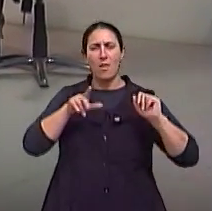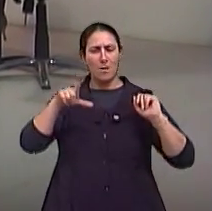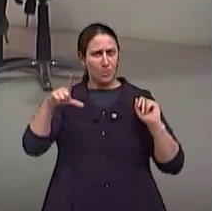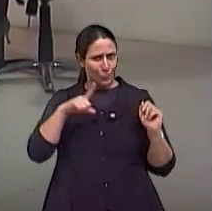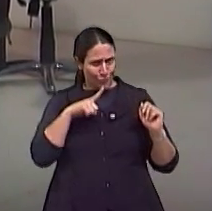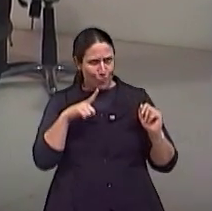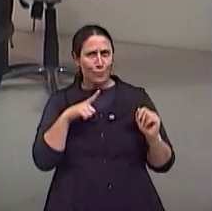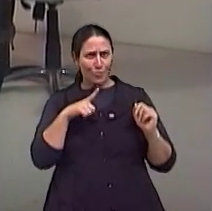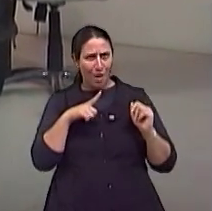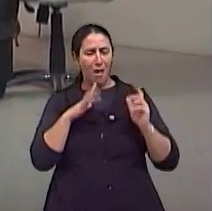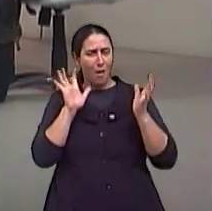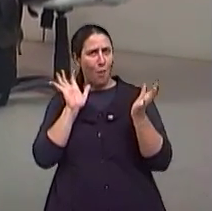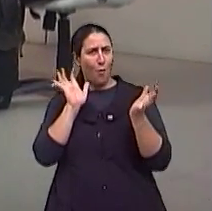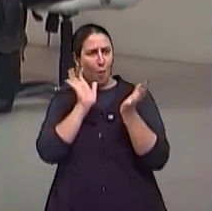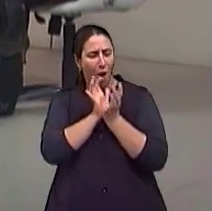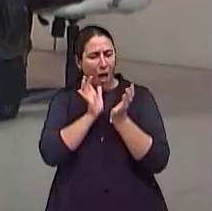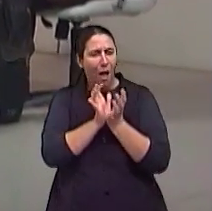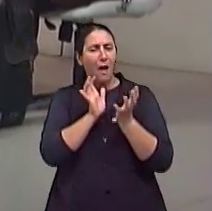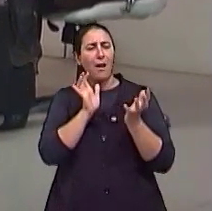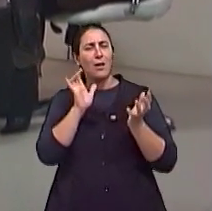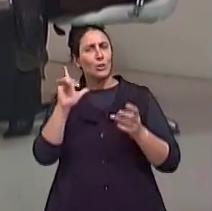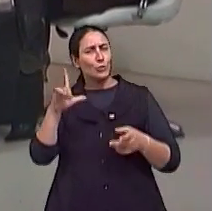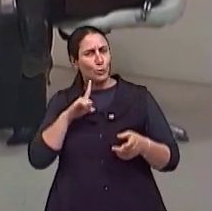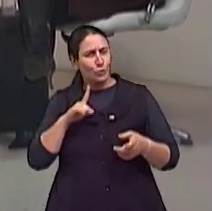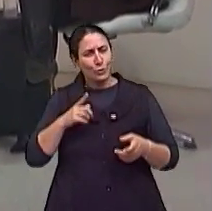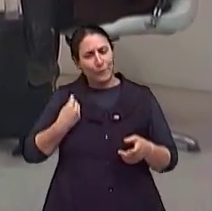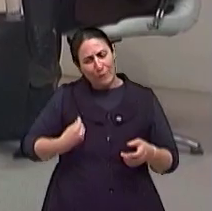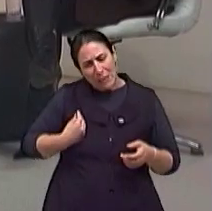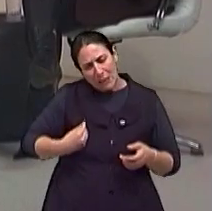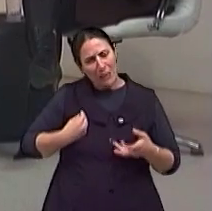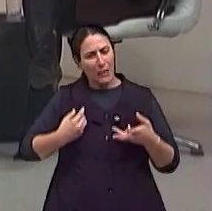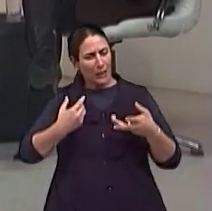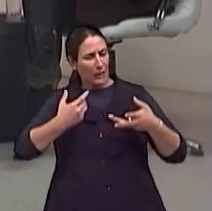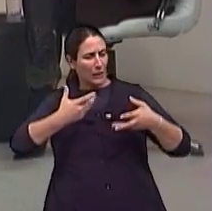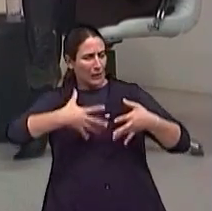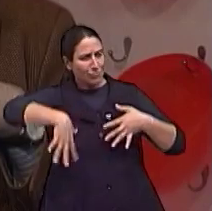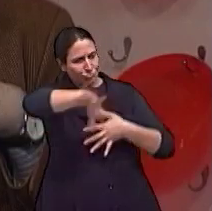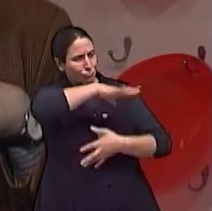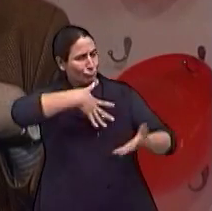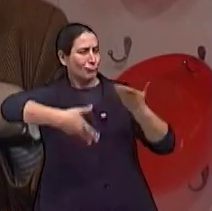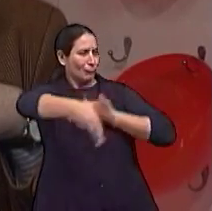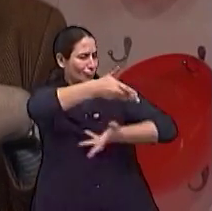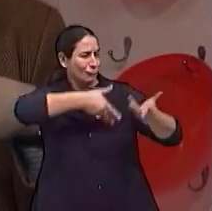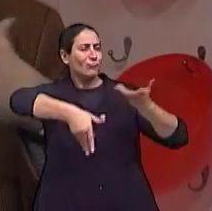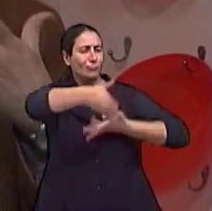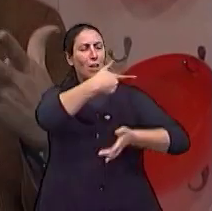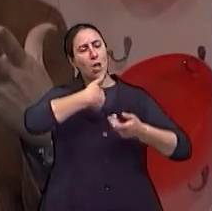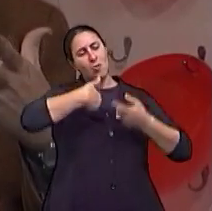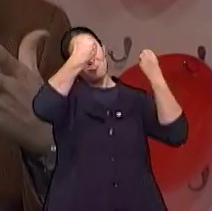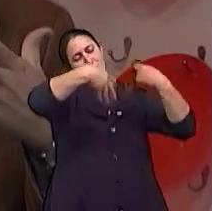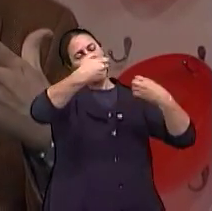com essas colegas e de uma vida que ela sustentava para essas colegas e da vida que ela vivia, de fato, numa casa,